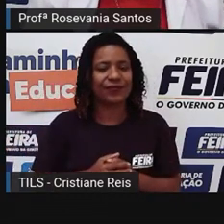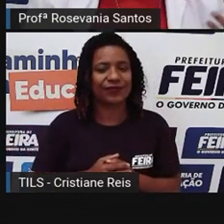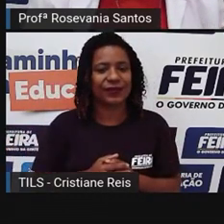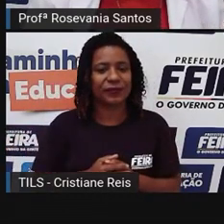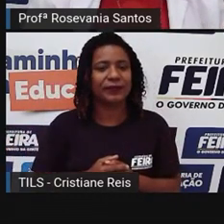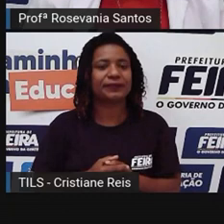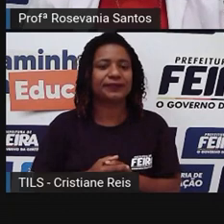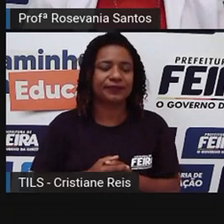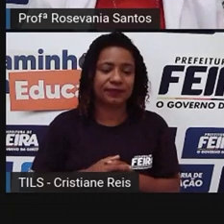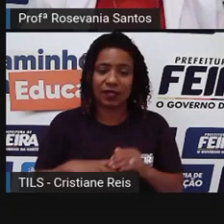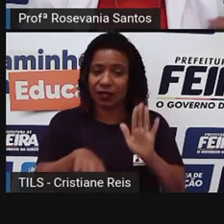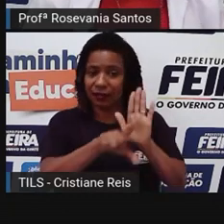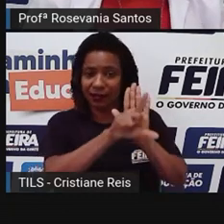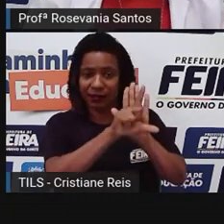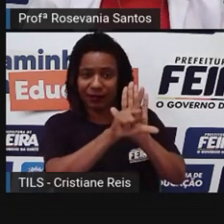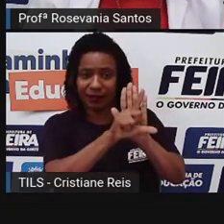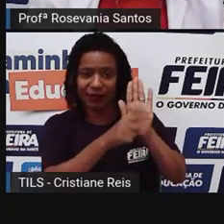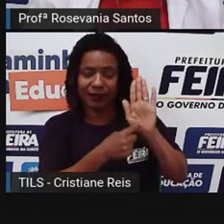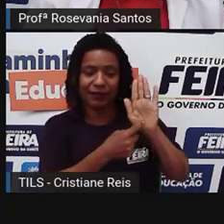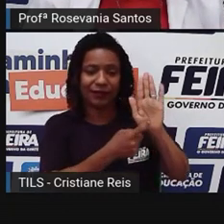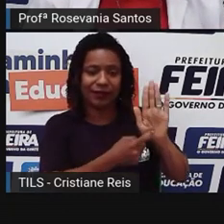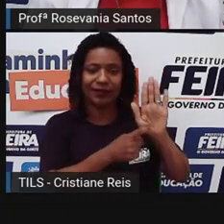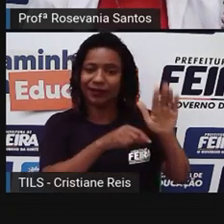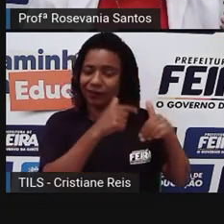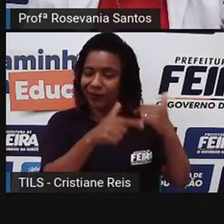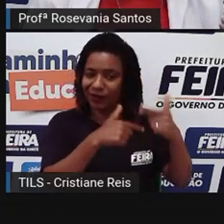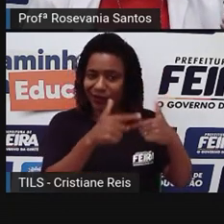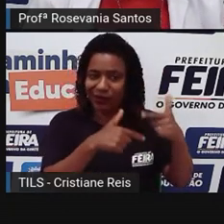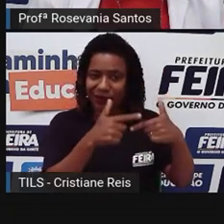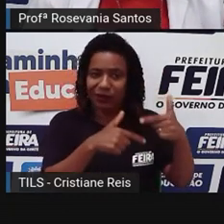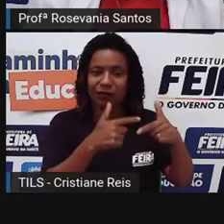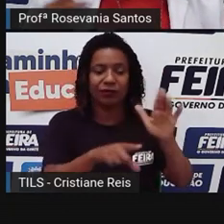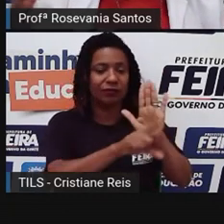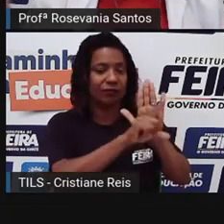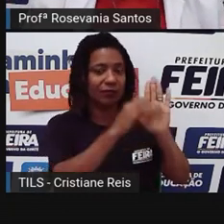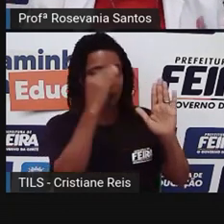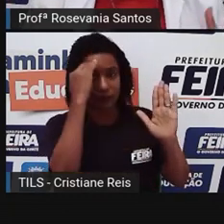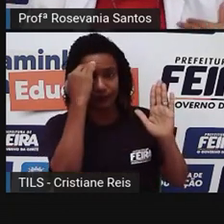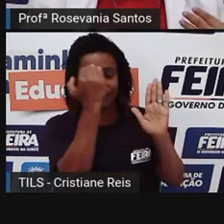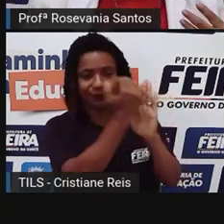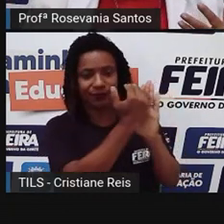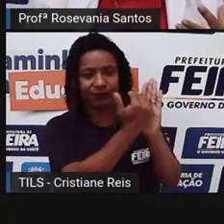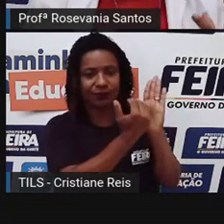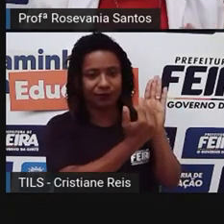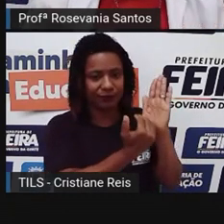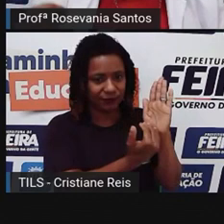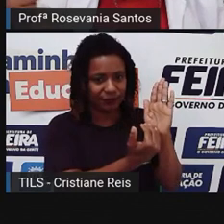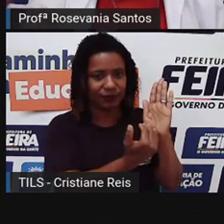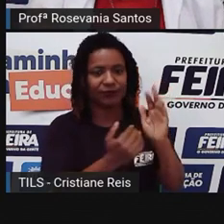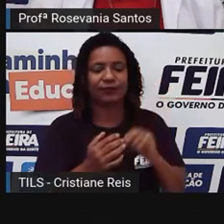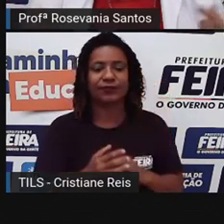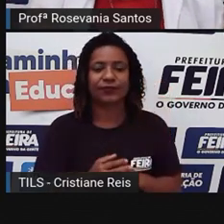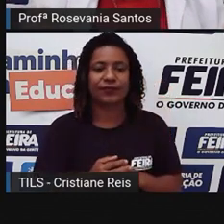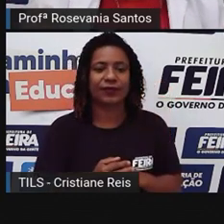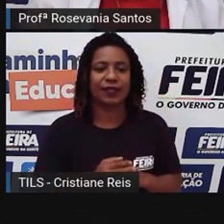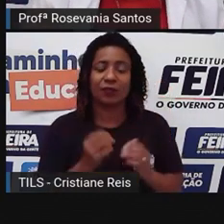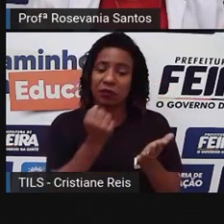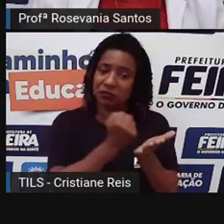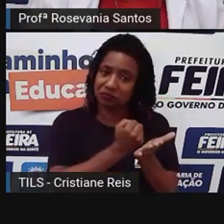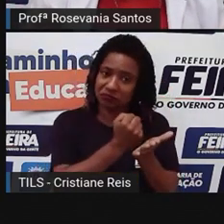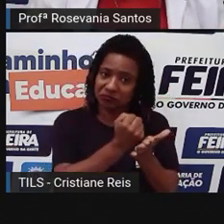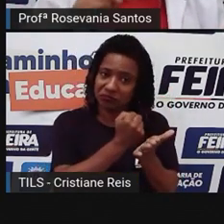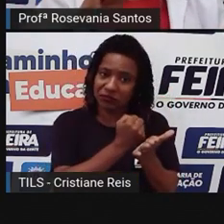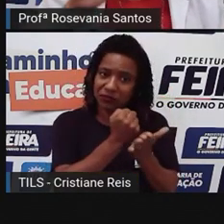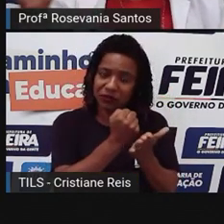digamos assim, de leis trabalhistas, no caso, você pode ter ele registrado ou não,